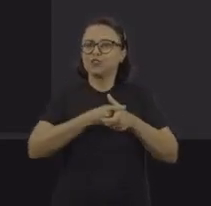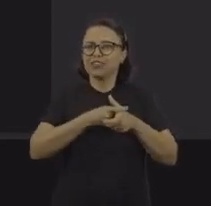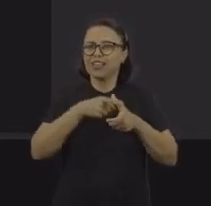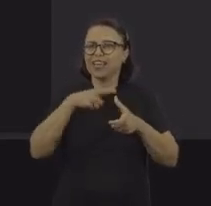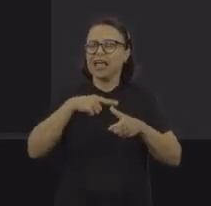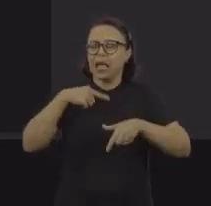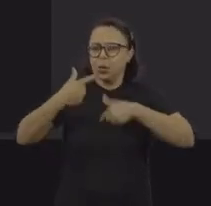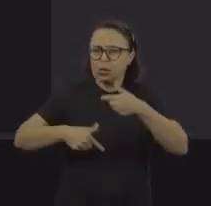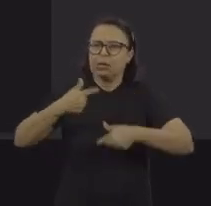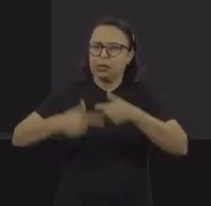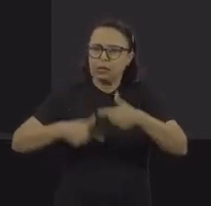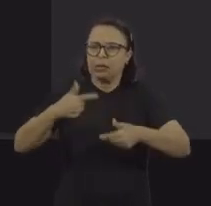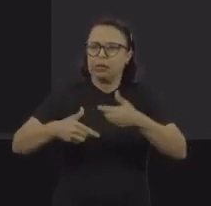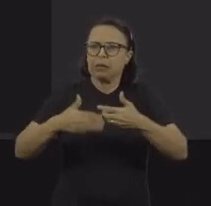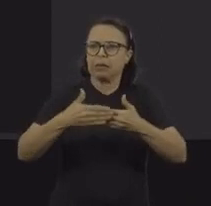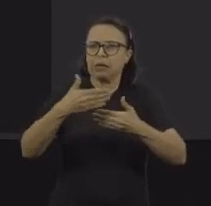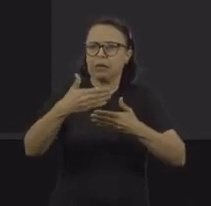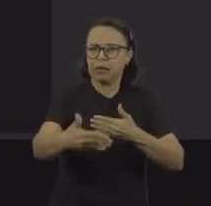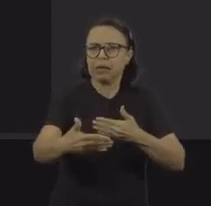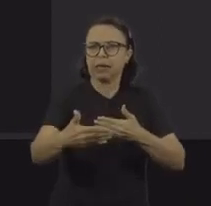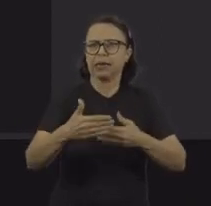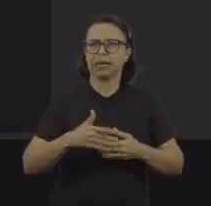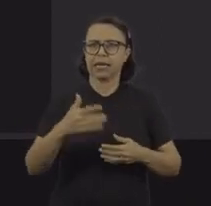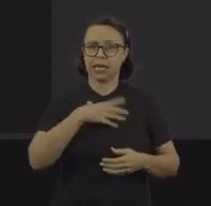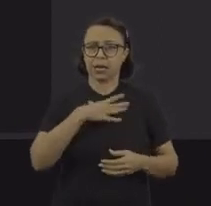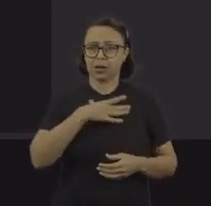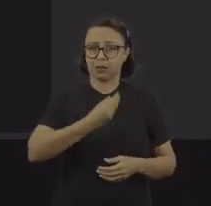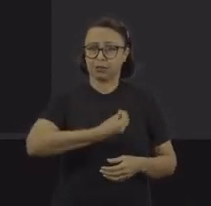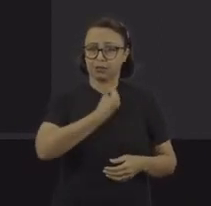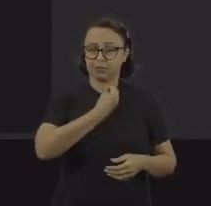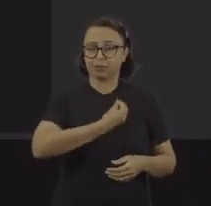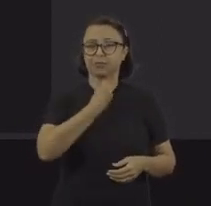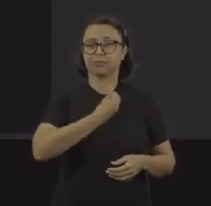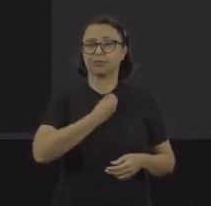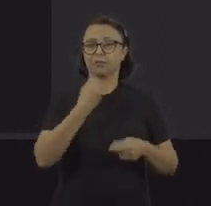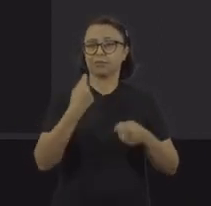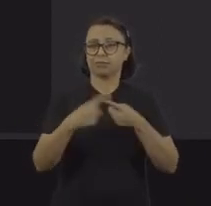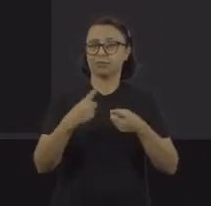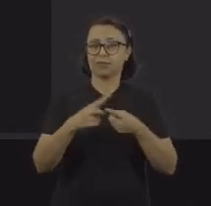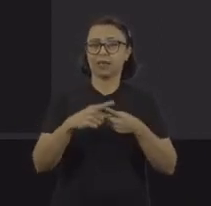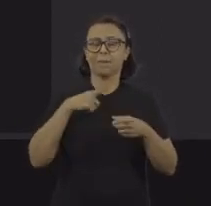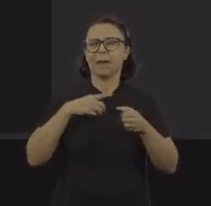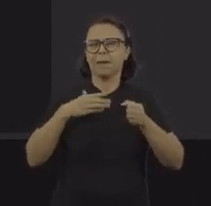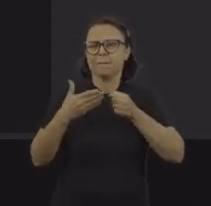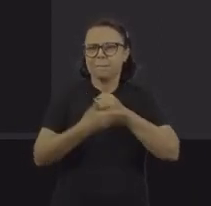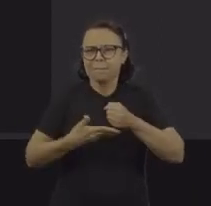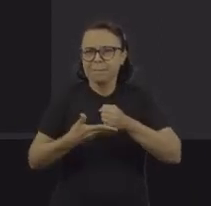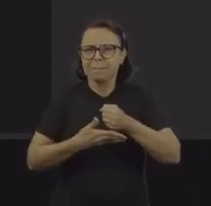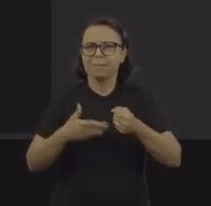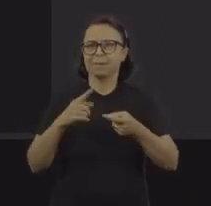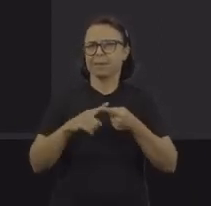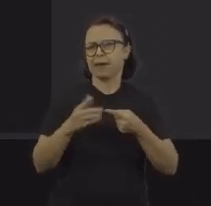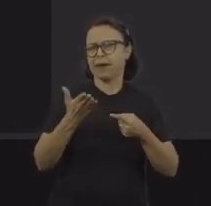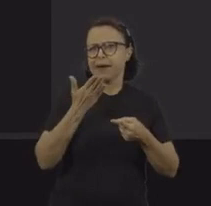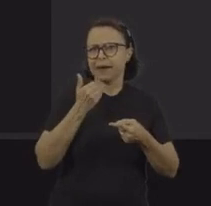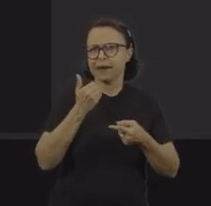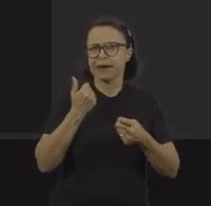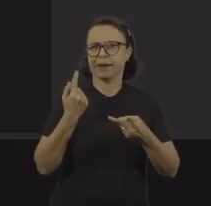frente de trabalho, mas na sua vida mais, nas suas necessidades mais básicas. Então, alimentação,